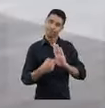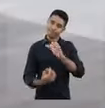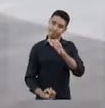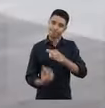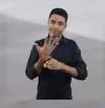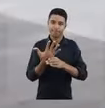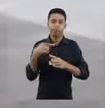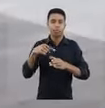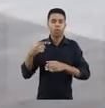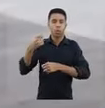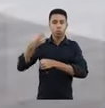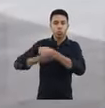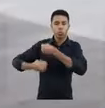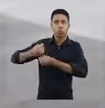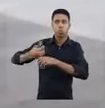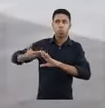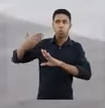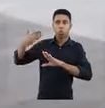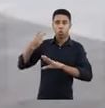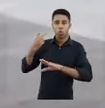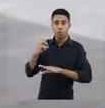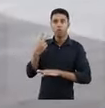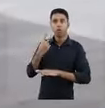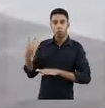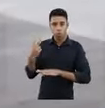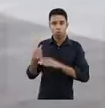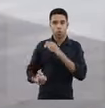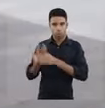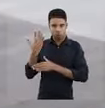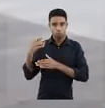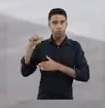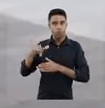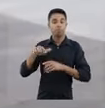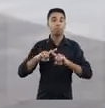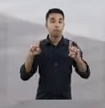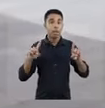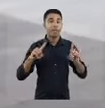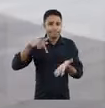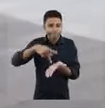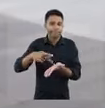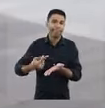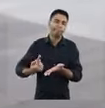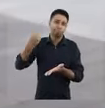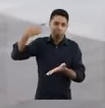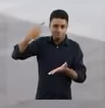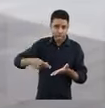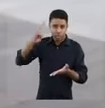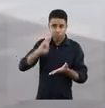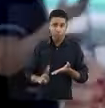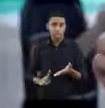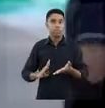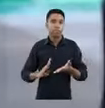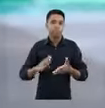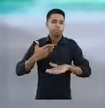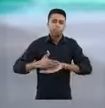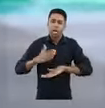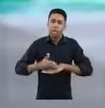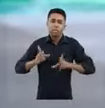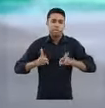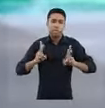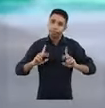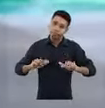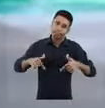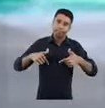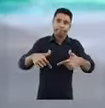jornal. Esse conceito foi construído... Daniela Olivares, Procuradora do Trabalho. Mas na realidade, essa prática sempre existiu no Brasil. Porque ele tem